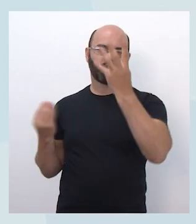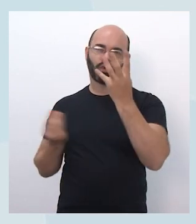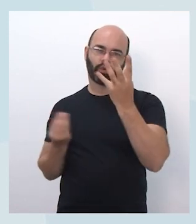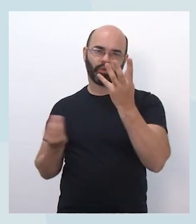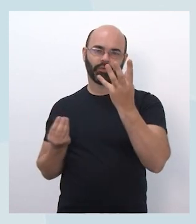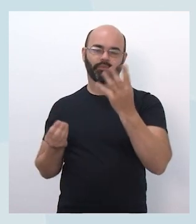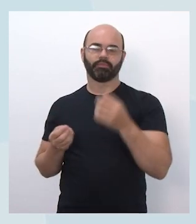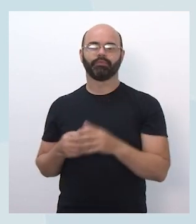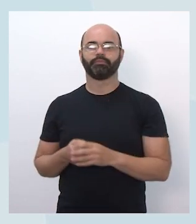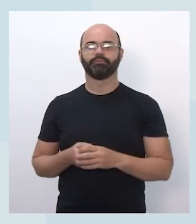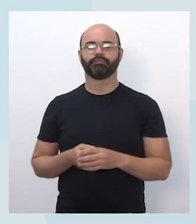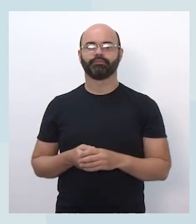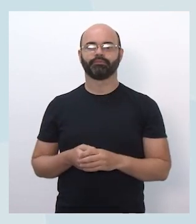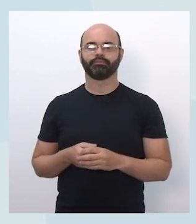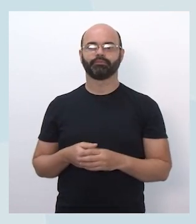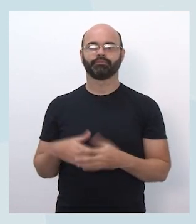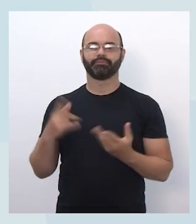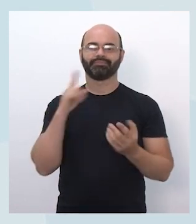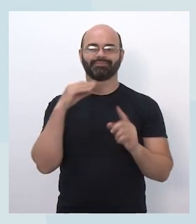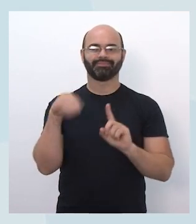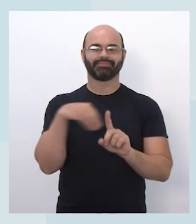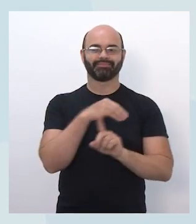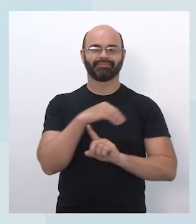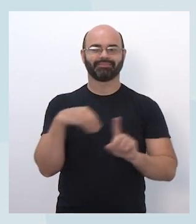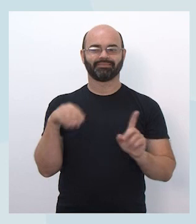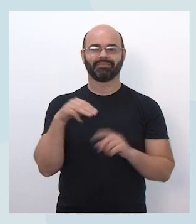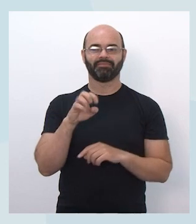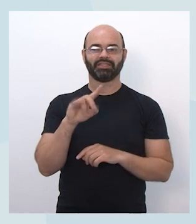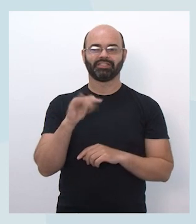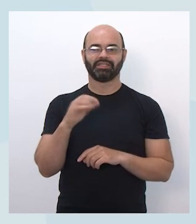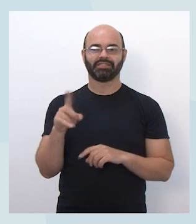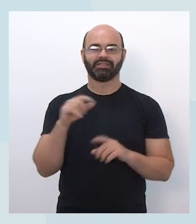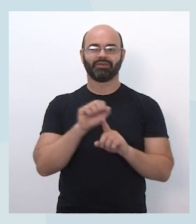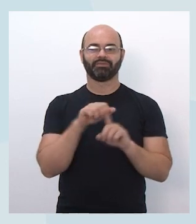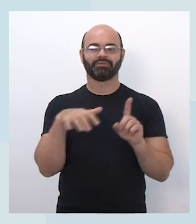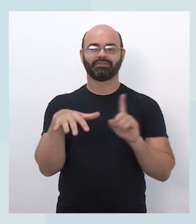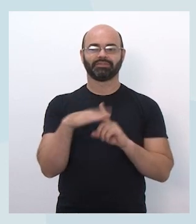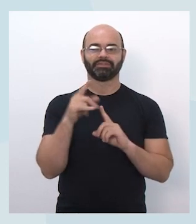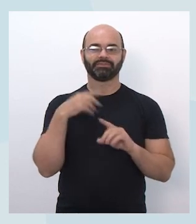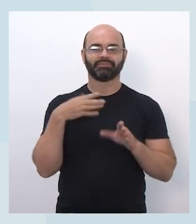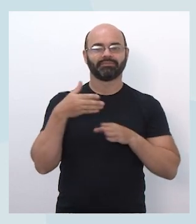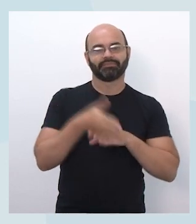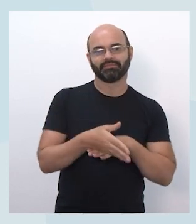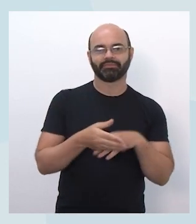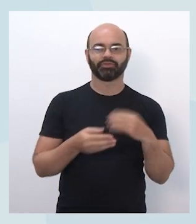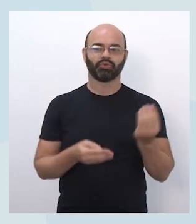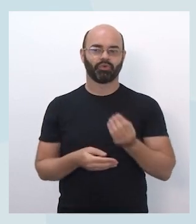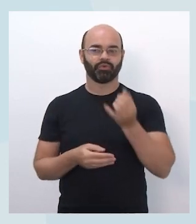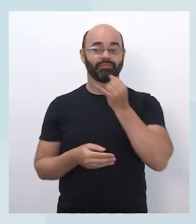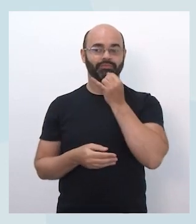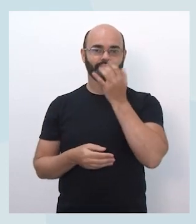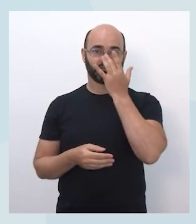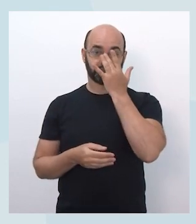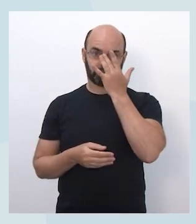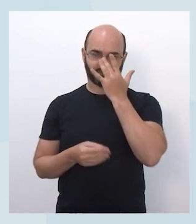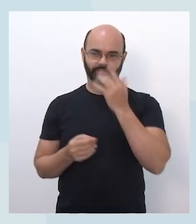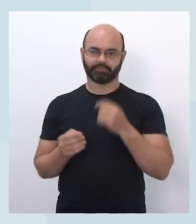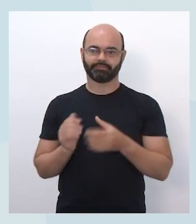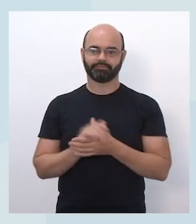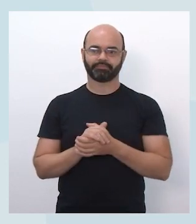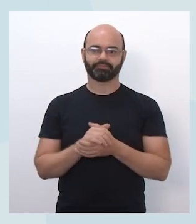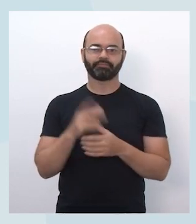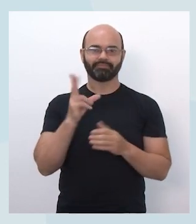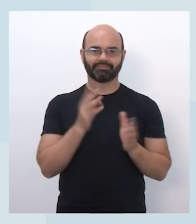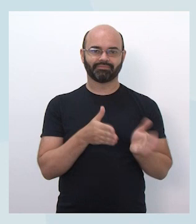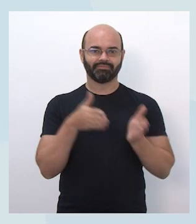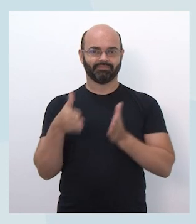mediação de sócio-intervenção fosso-cultural, que é a nossa terceira fase, que a partir desse projeto, que já vão estar aí prototipados na segunda fase,